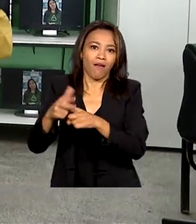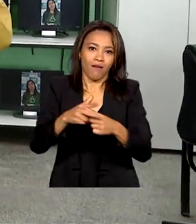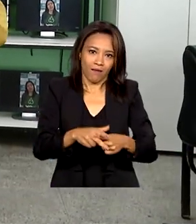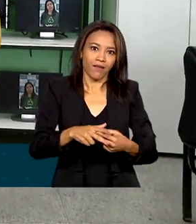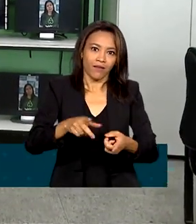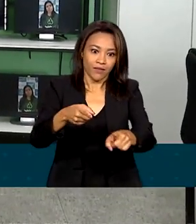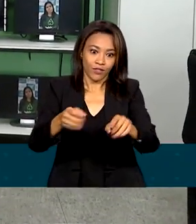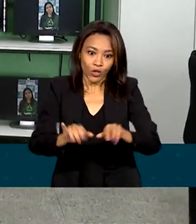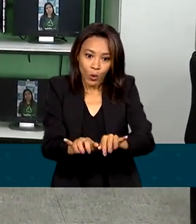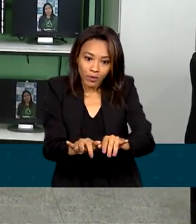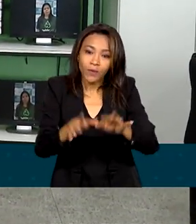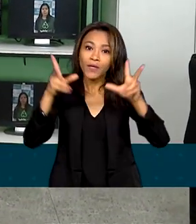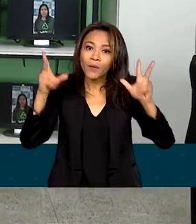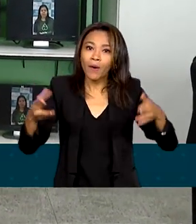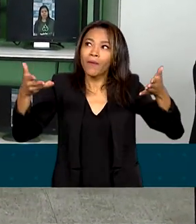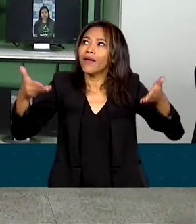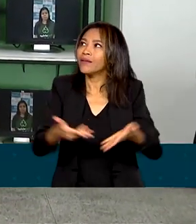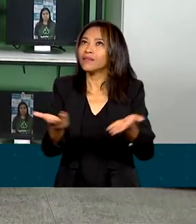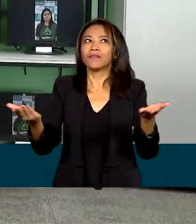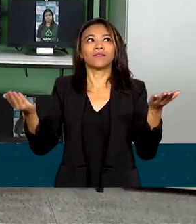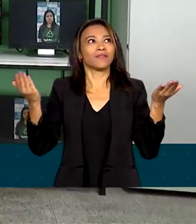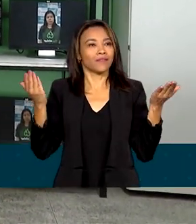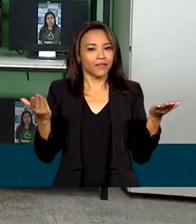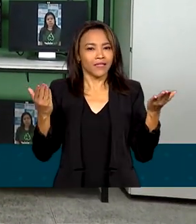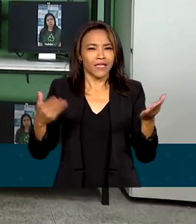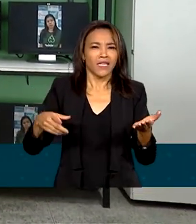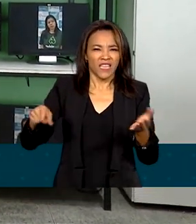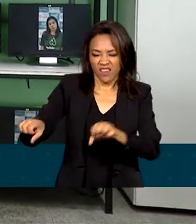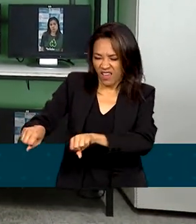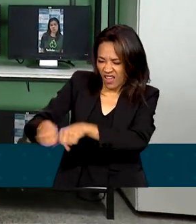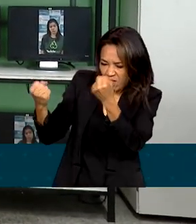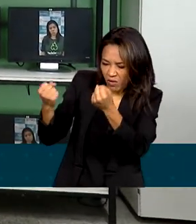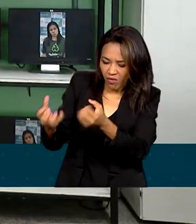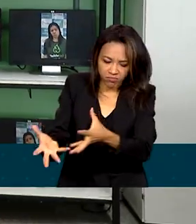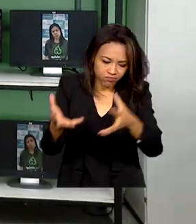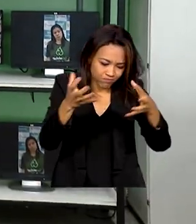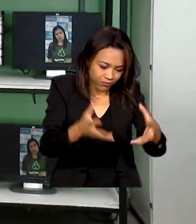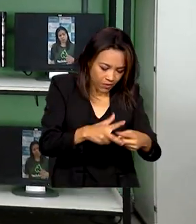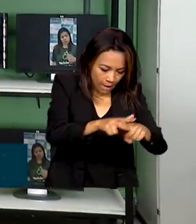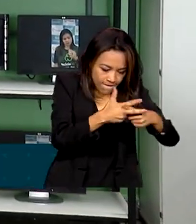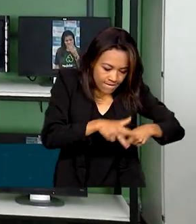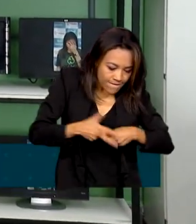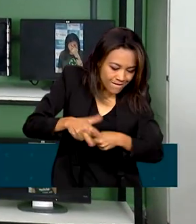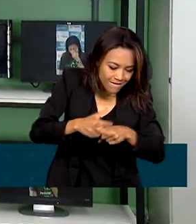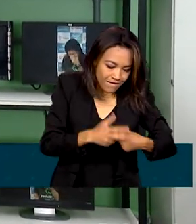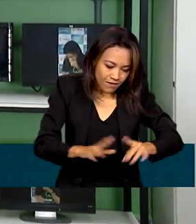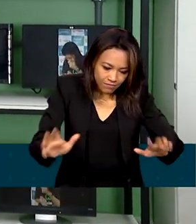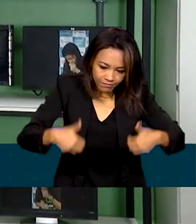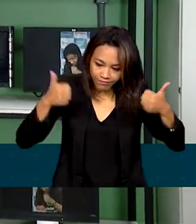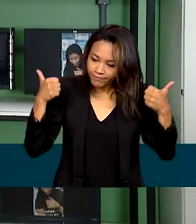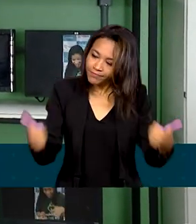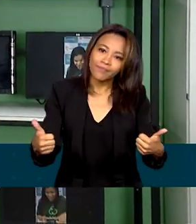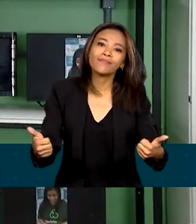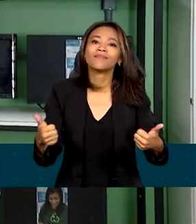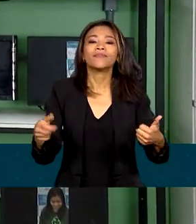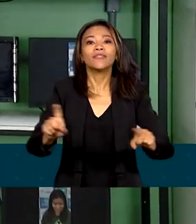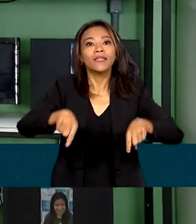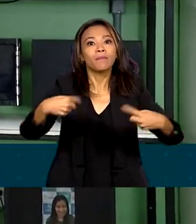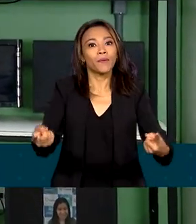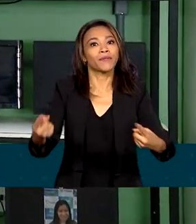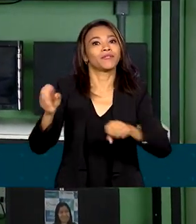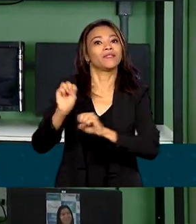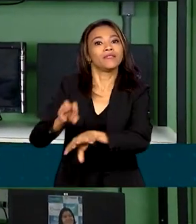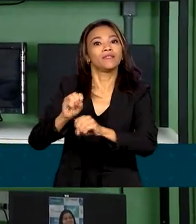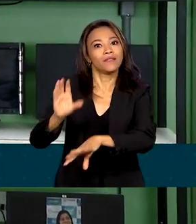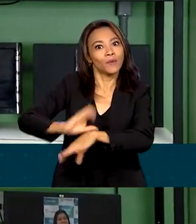físicos como este aqui, que fazem a recuperação de equipamentos eletroeletrônicos, além de realizarem cursos